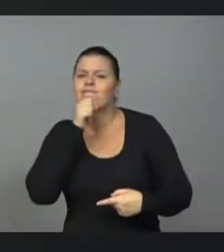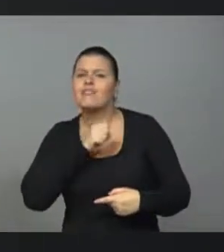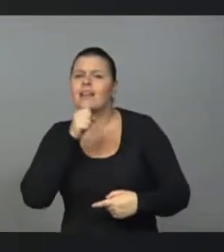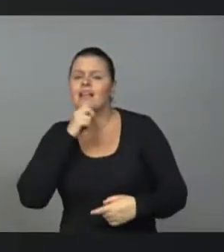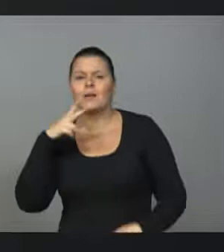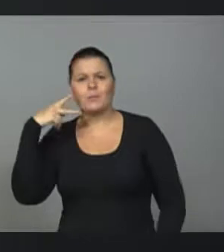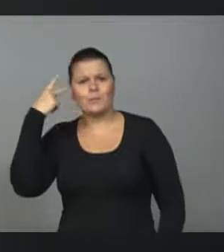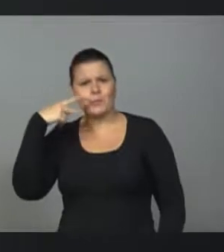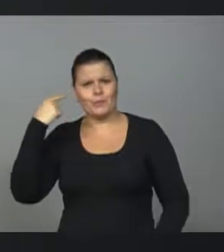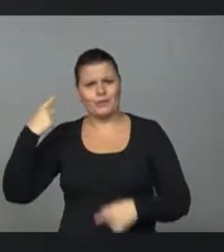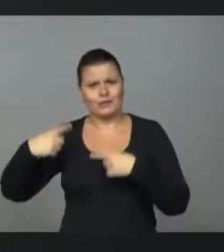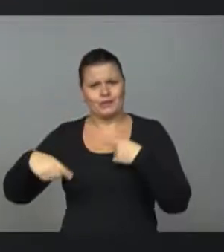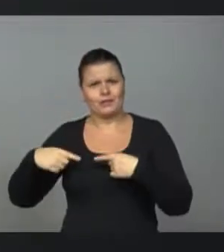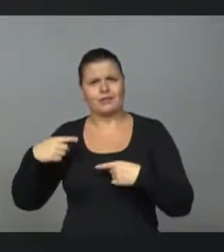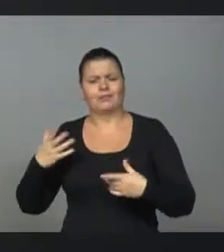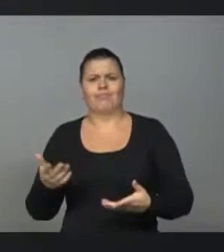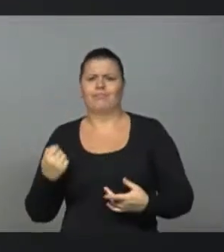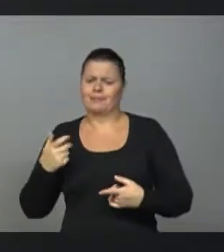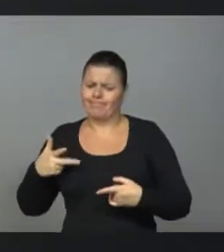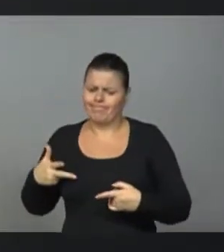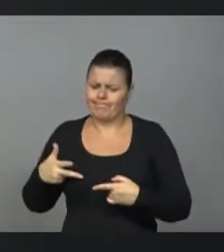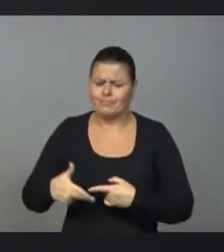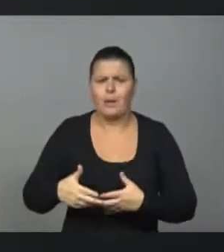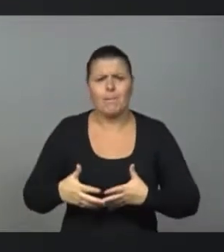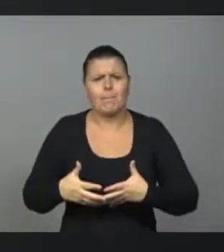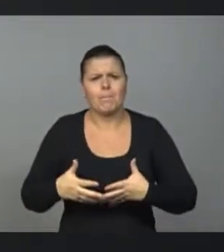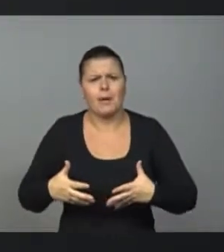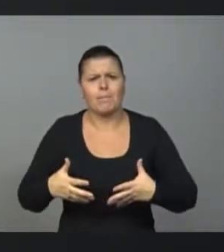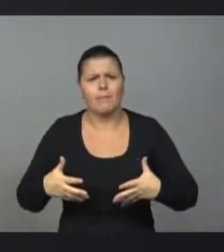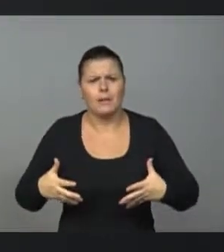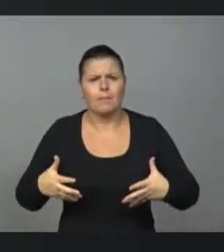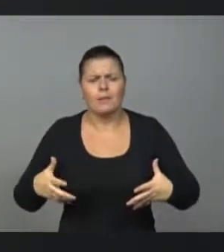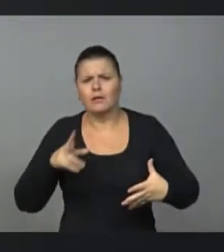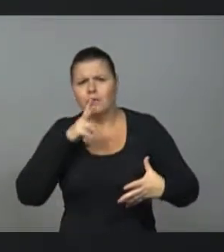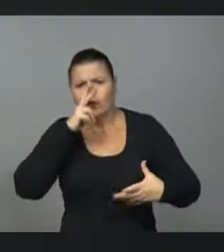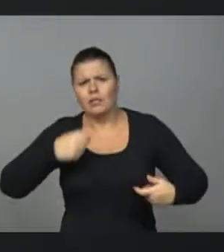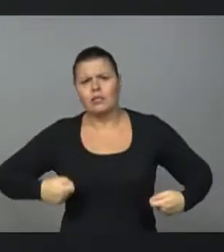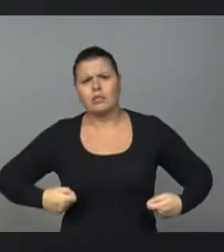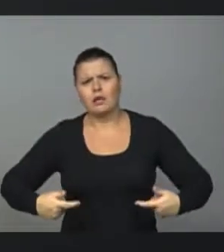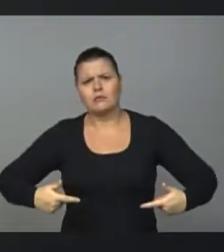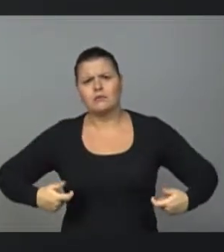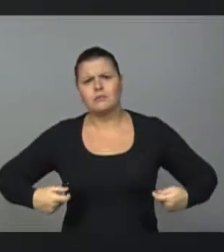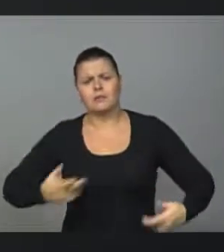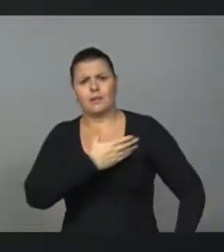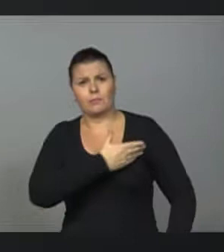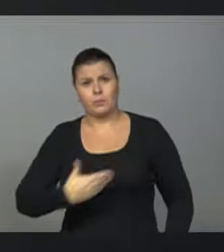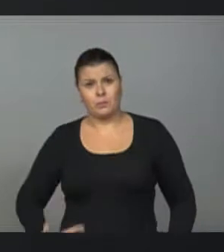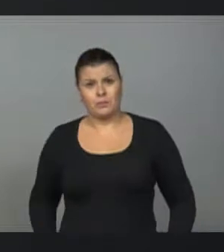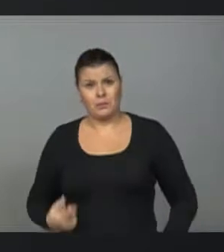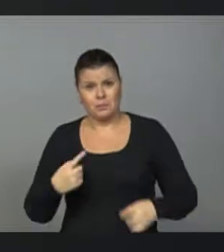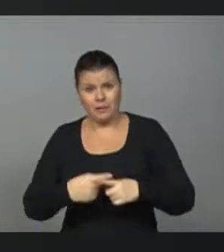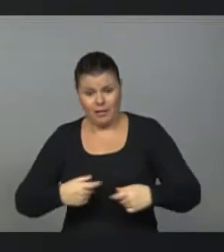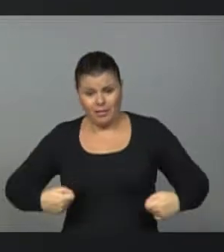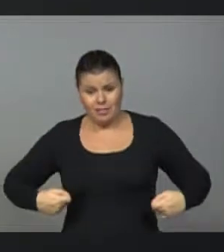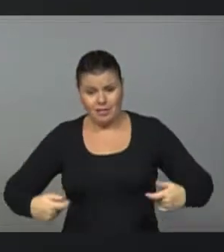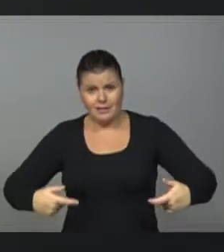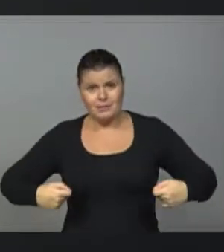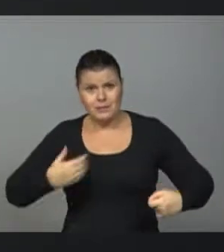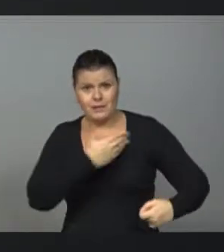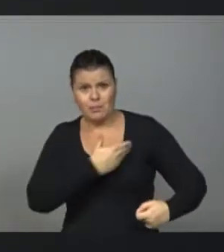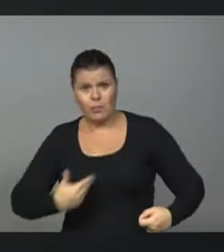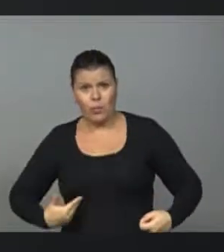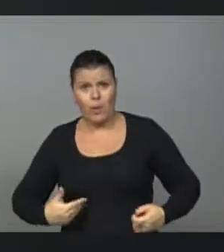interrompa o crescimento continuado, sistemático da despesa pública. Porque é a despesa pública que cresce sem parar,